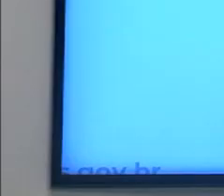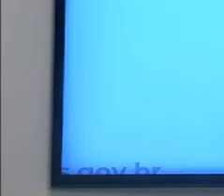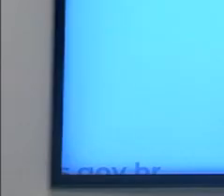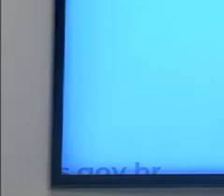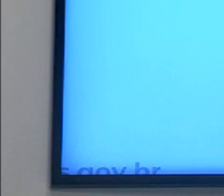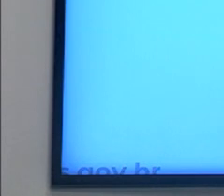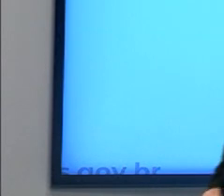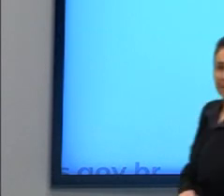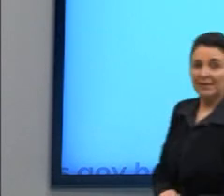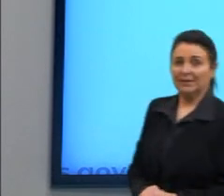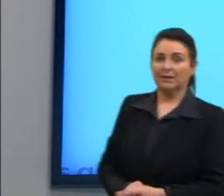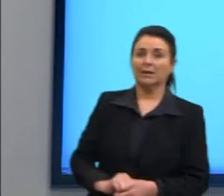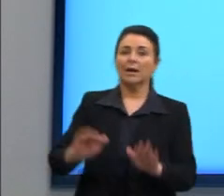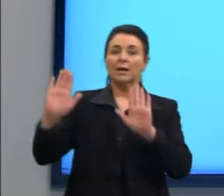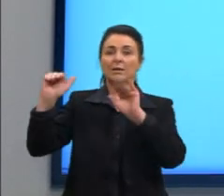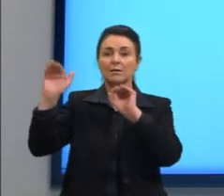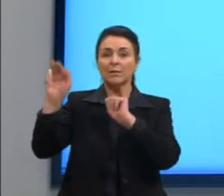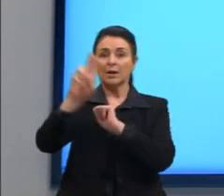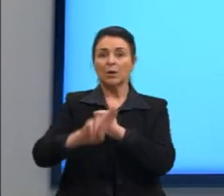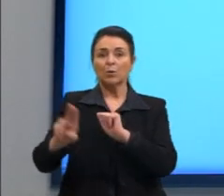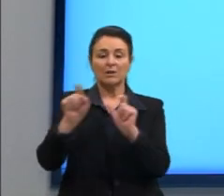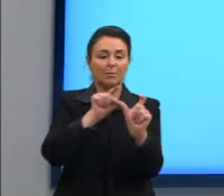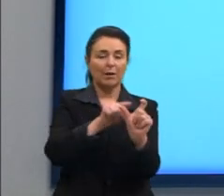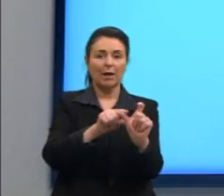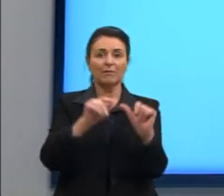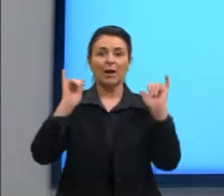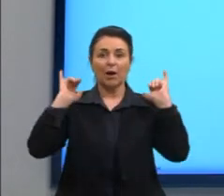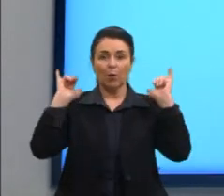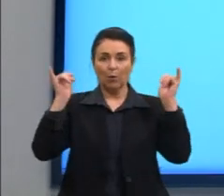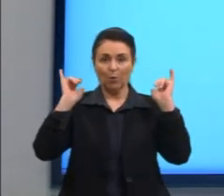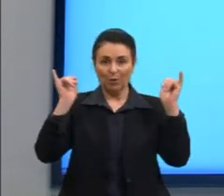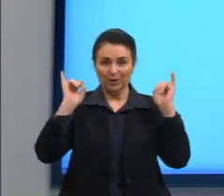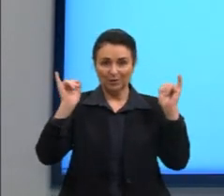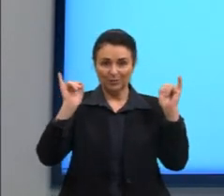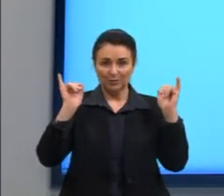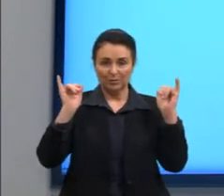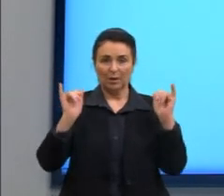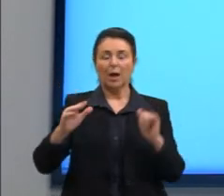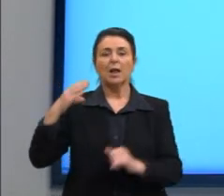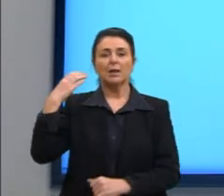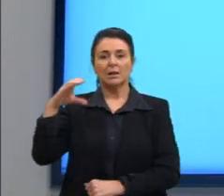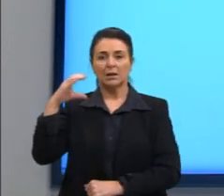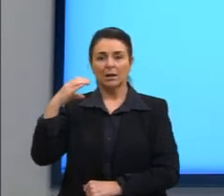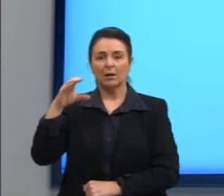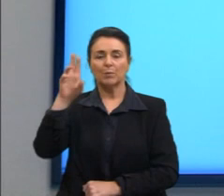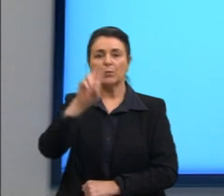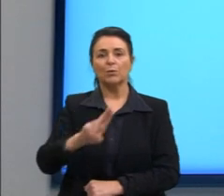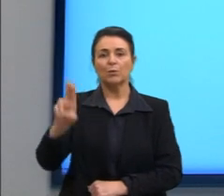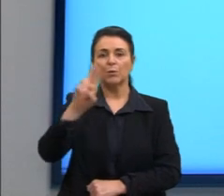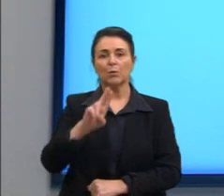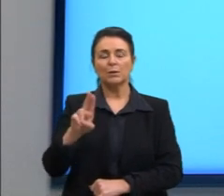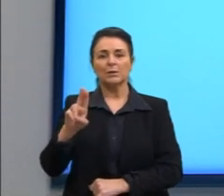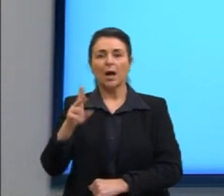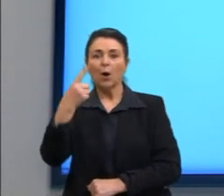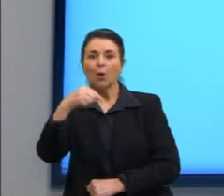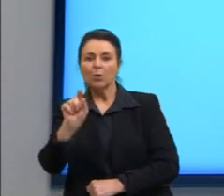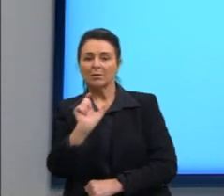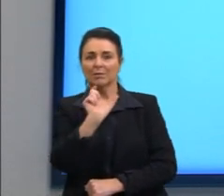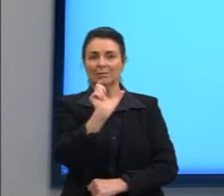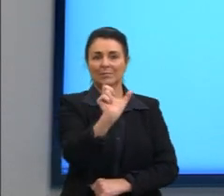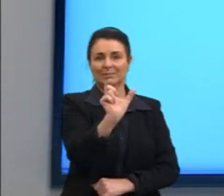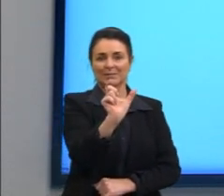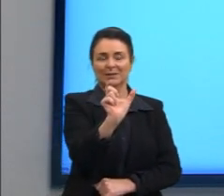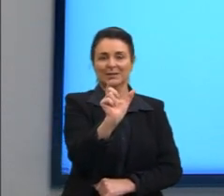referir a ônibus. Na Colômbia, para se referir a ônibus, nós vamos ter